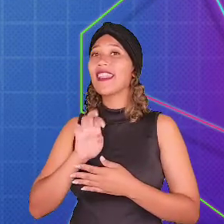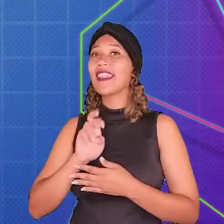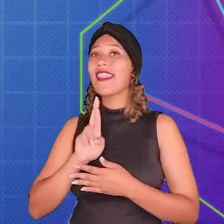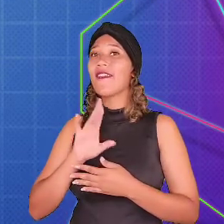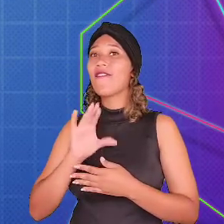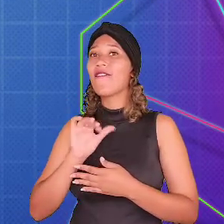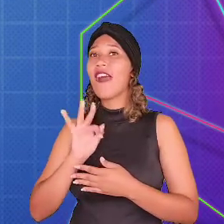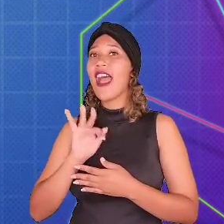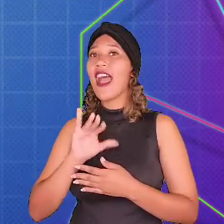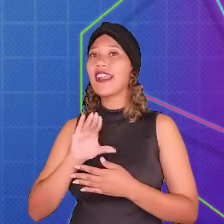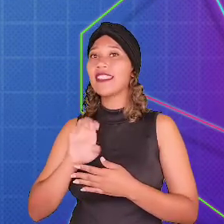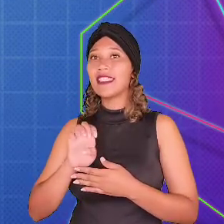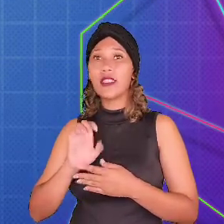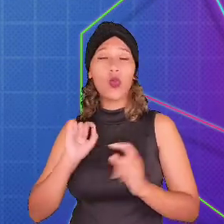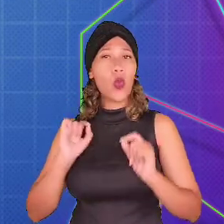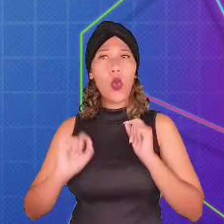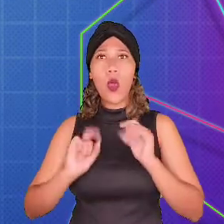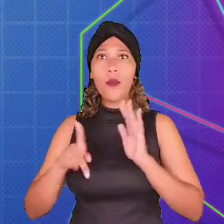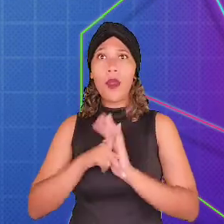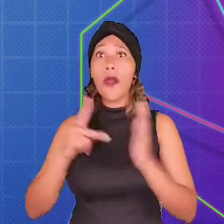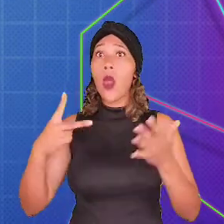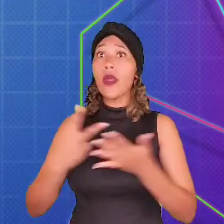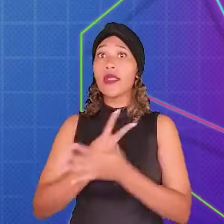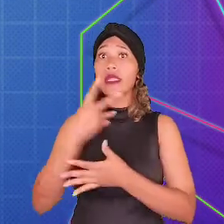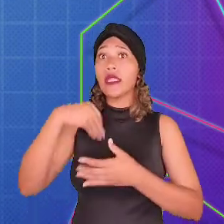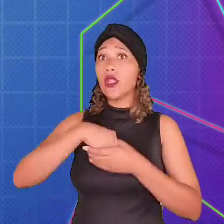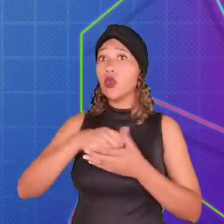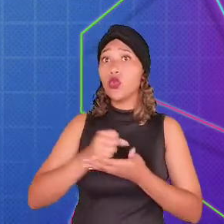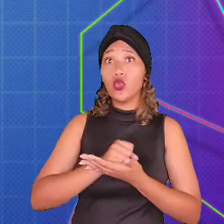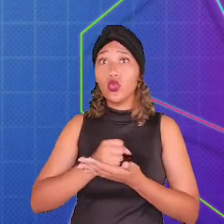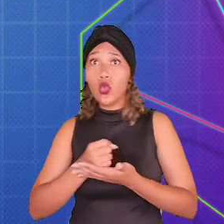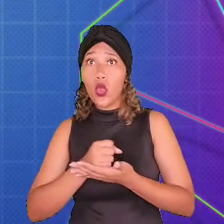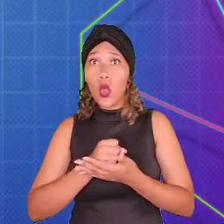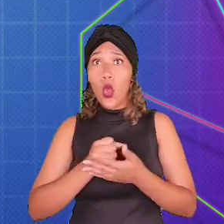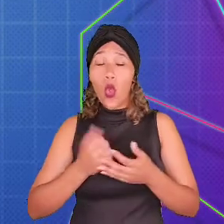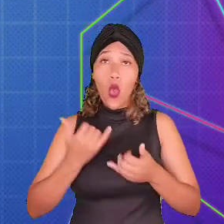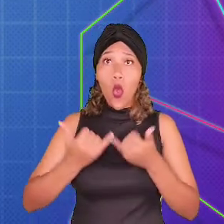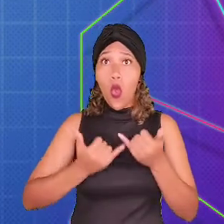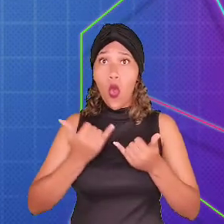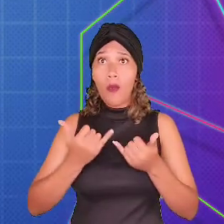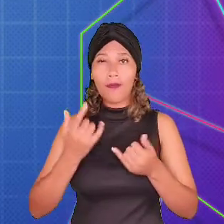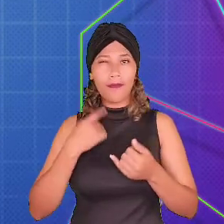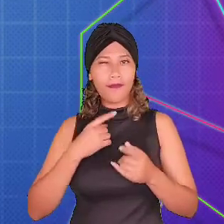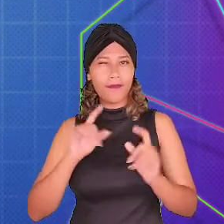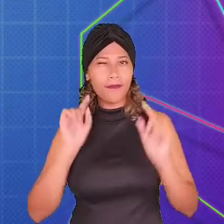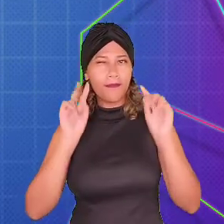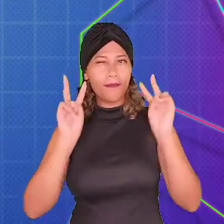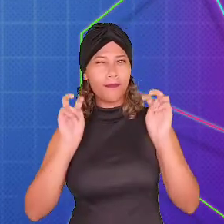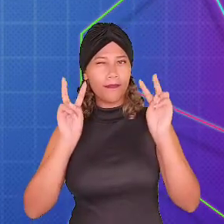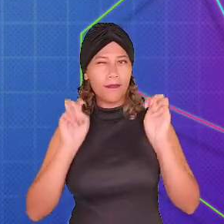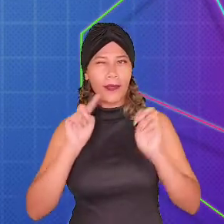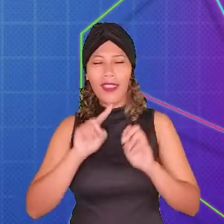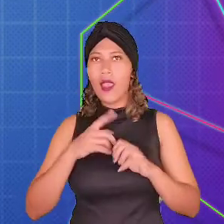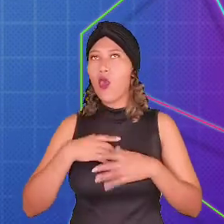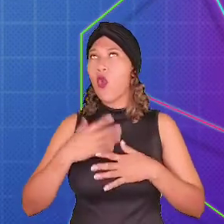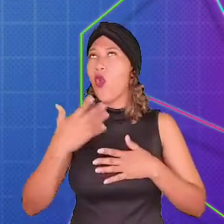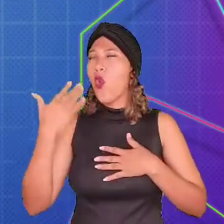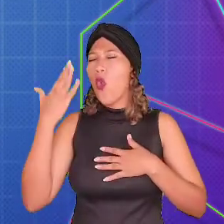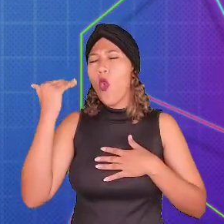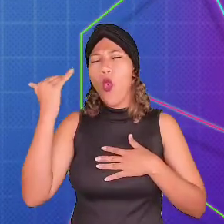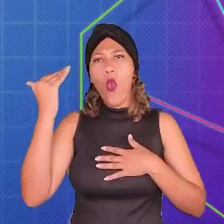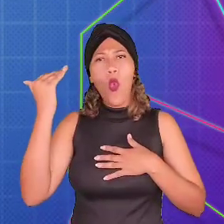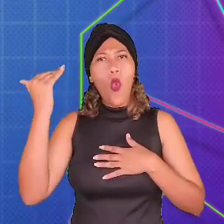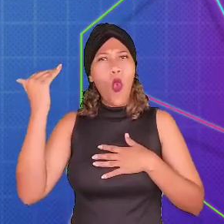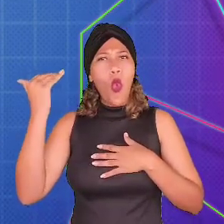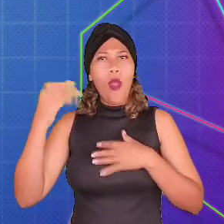jogador aquilo que está acontecendo dentro do jogo. Para se referir à interface, há um termo que ficou bastante popular entre os